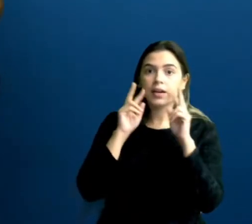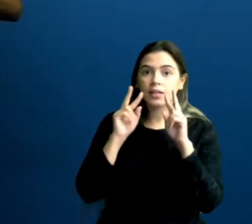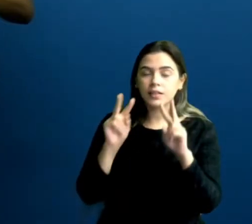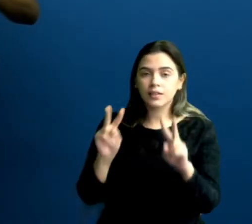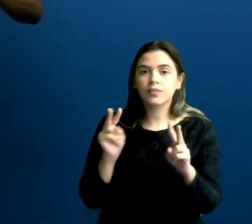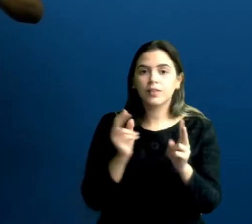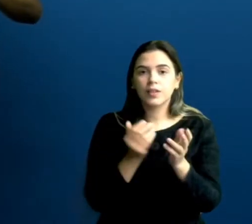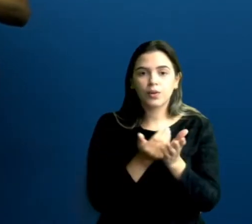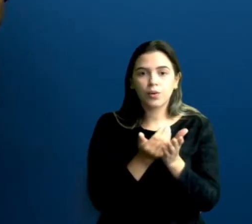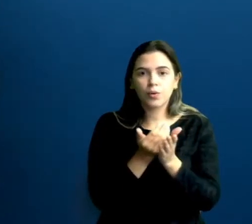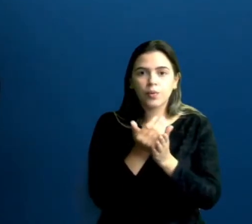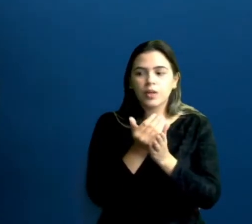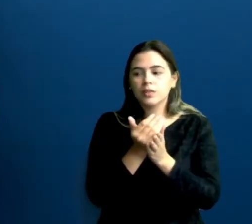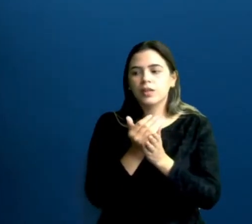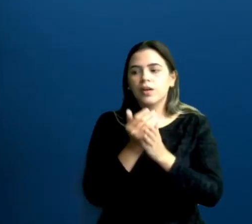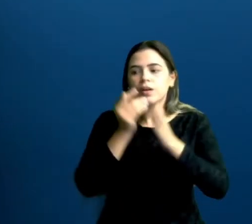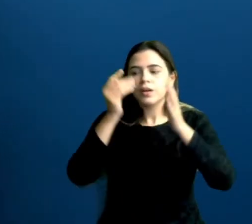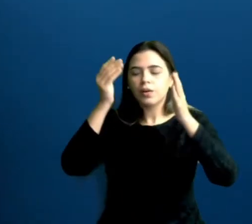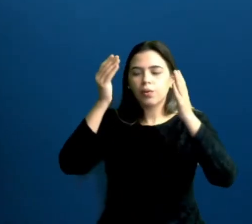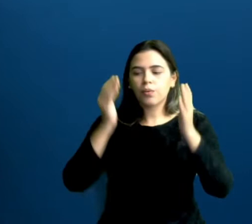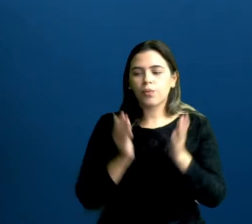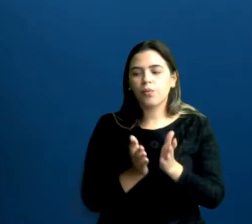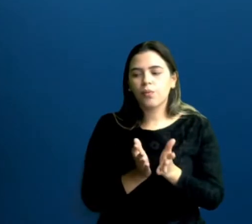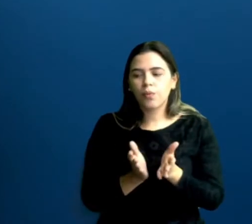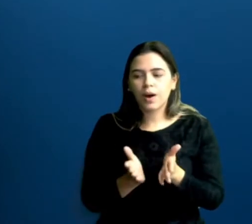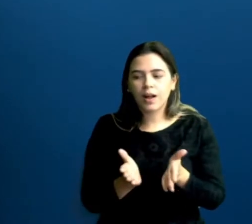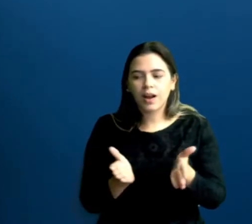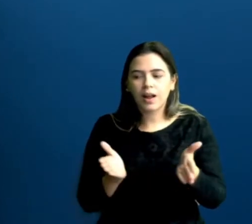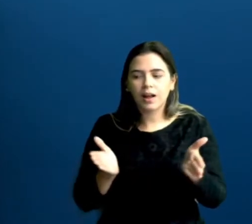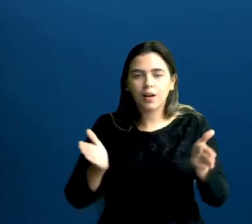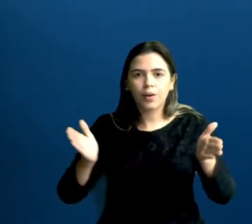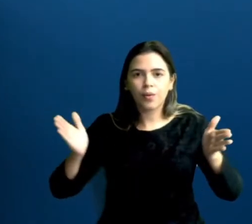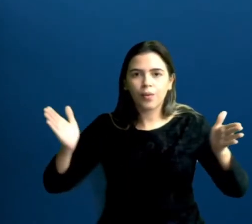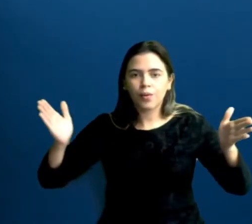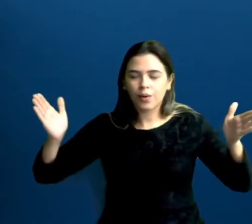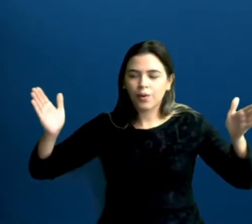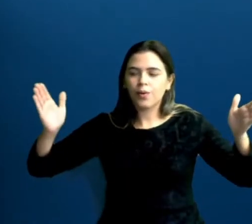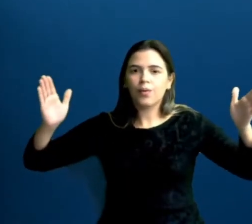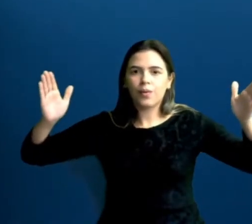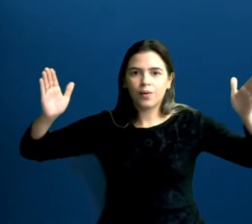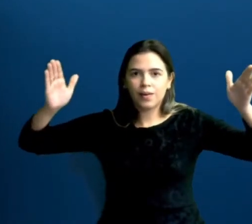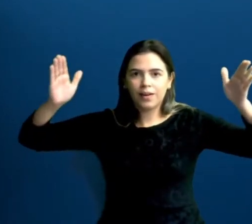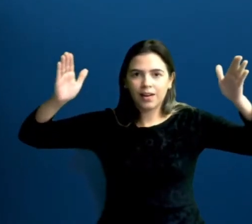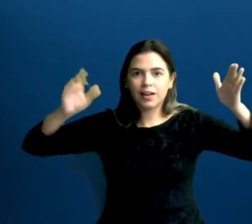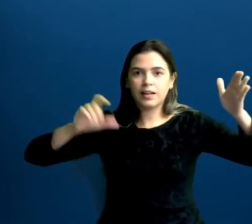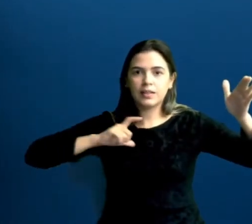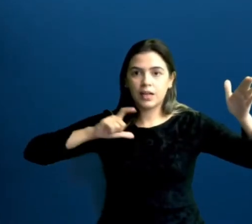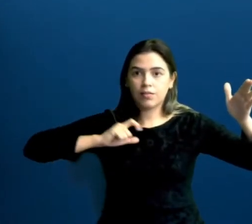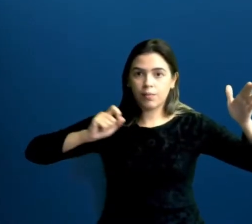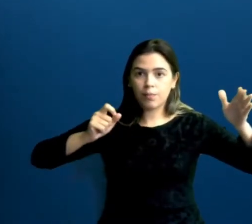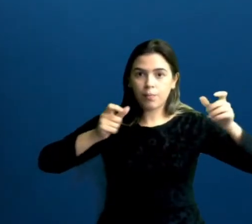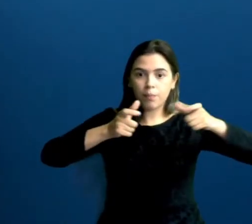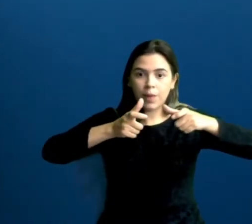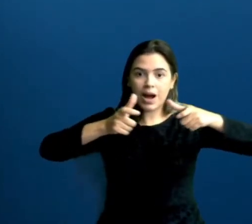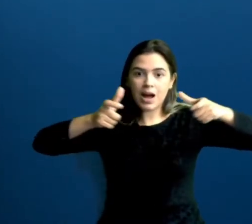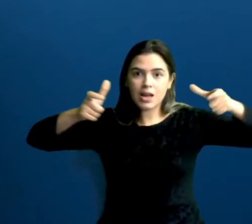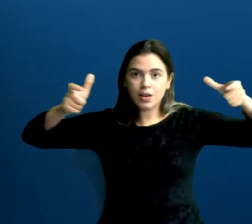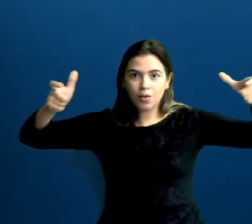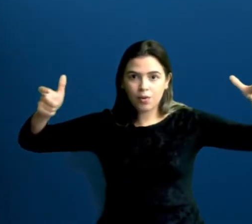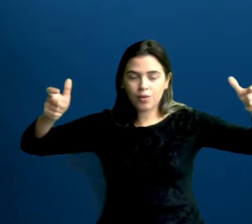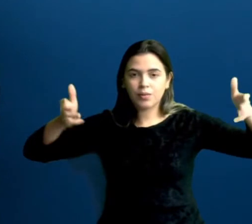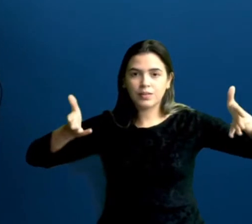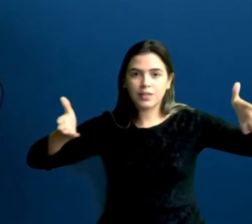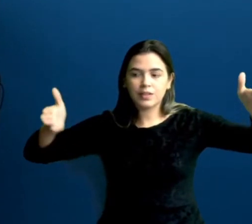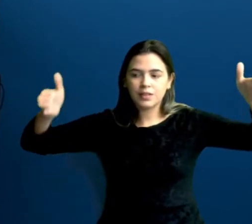largura considerável. Teve uma quantidade maior nessa região. Olhando pra data